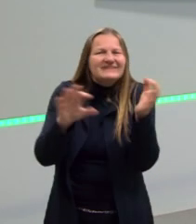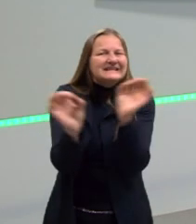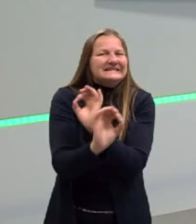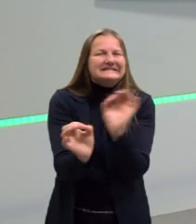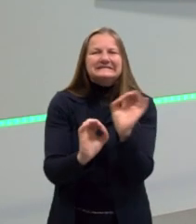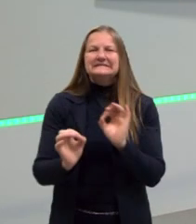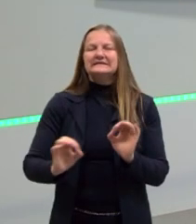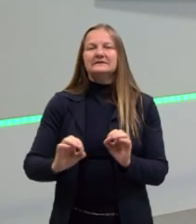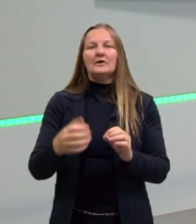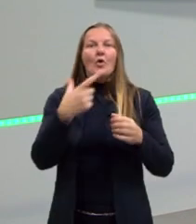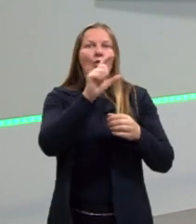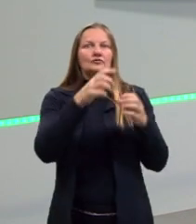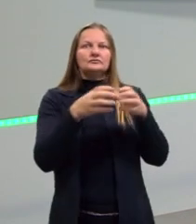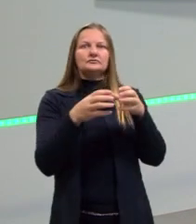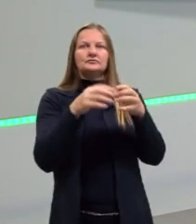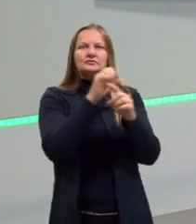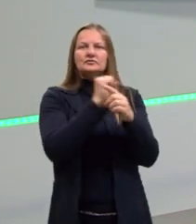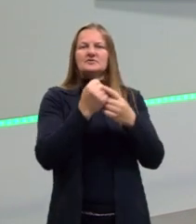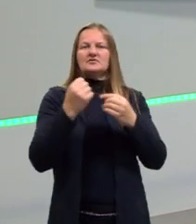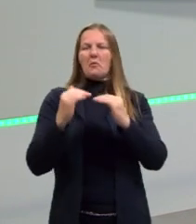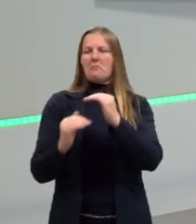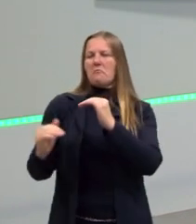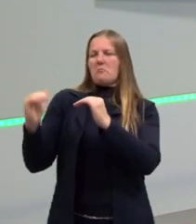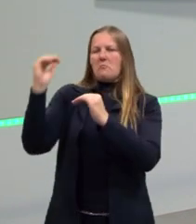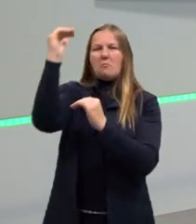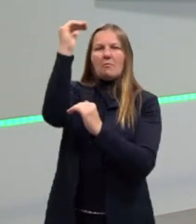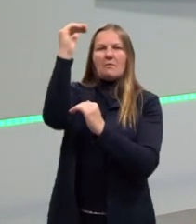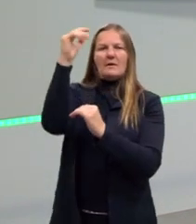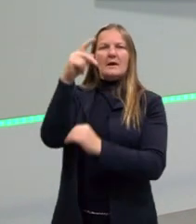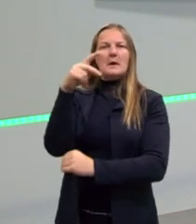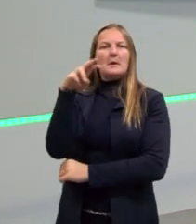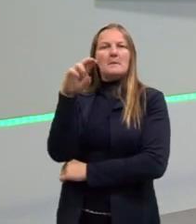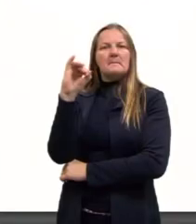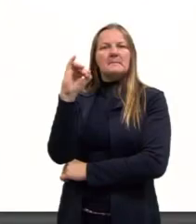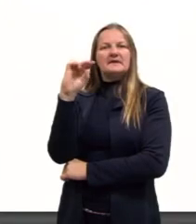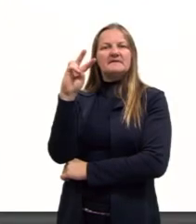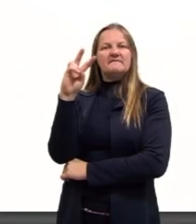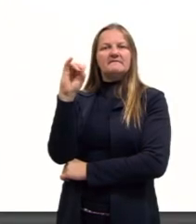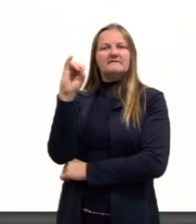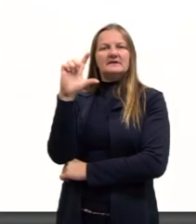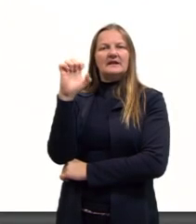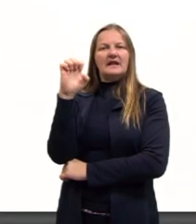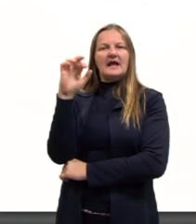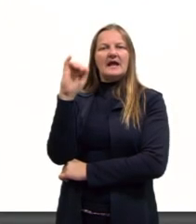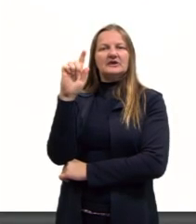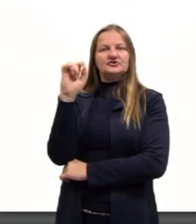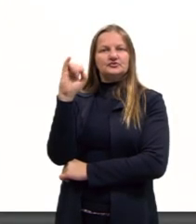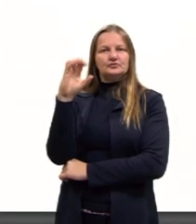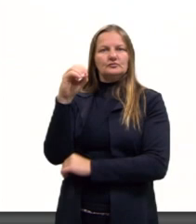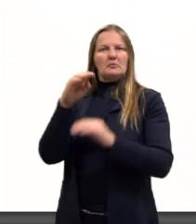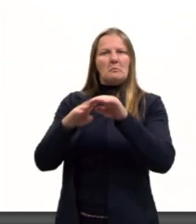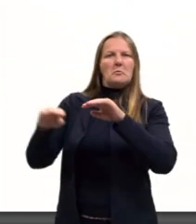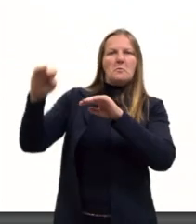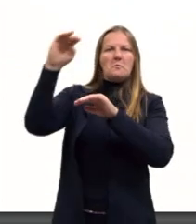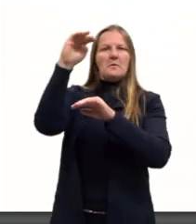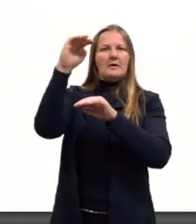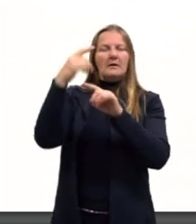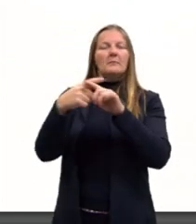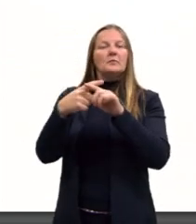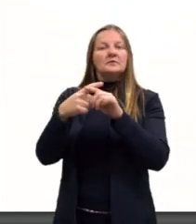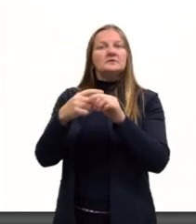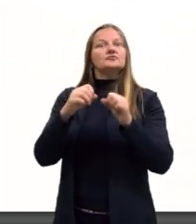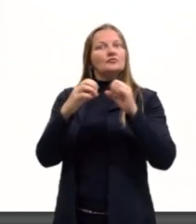outros grupos sociais eram privilegiados. A revolução vai acontecer exatamente para acabar com esses